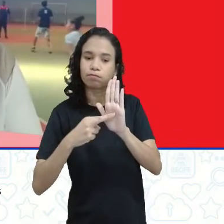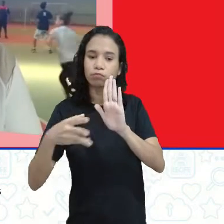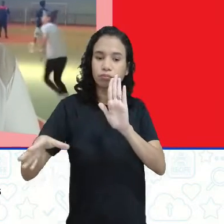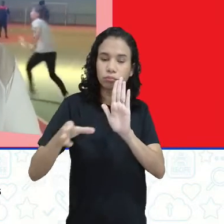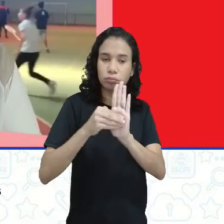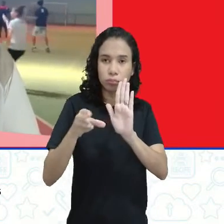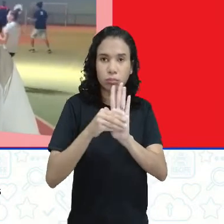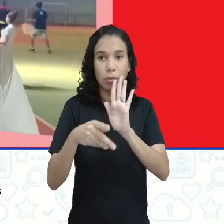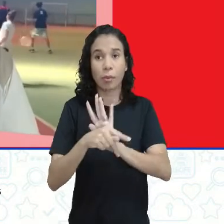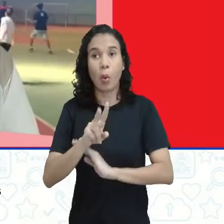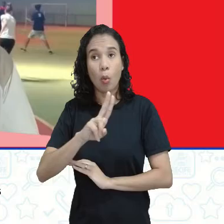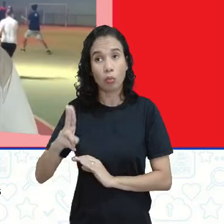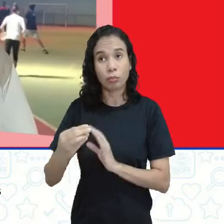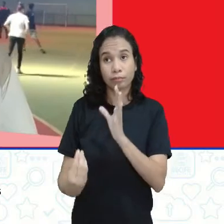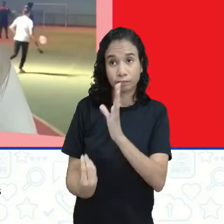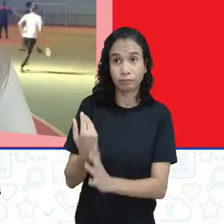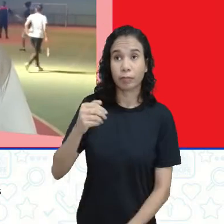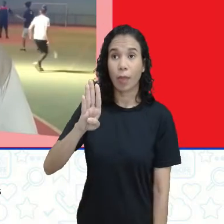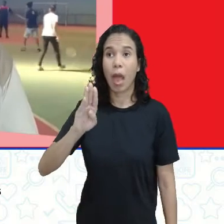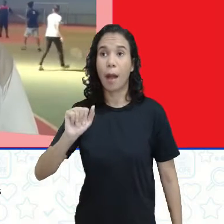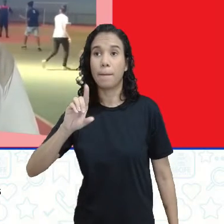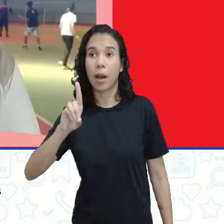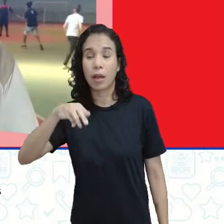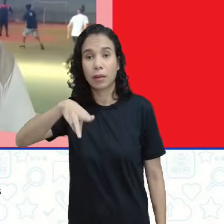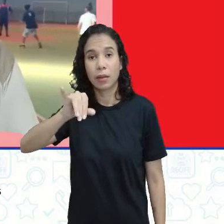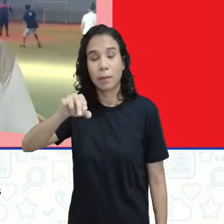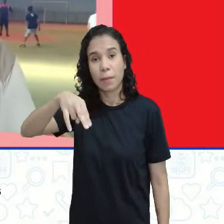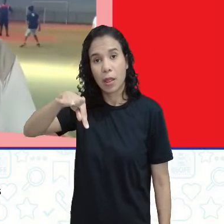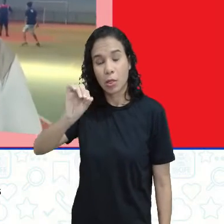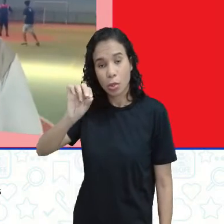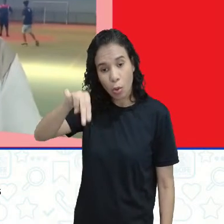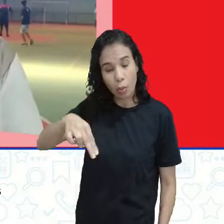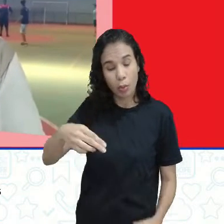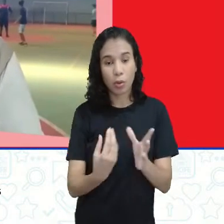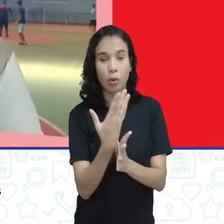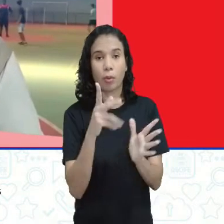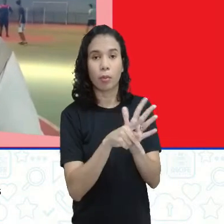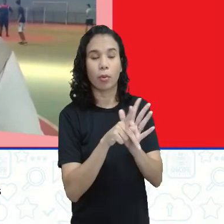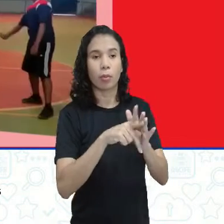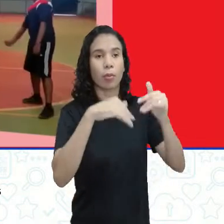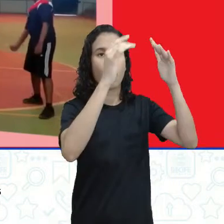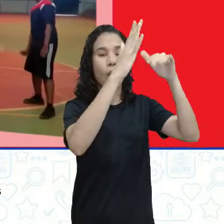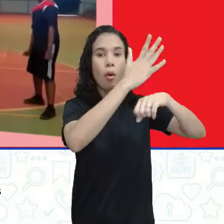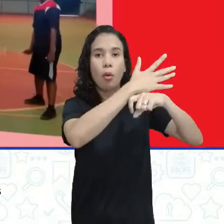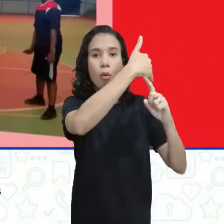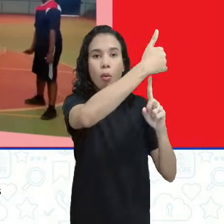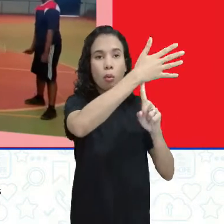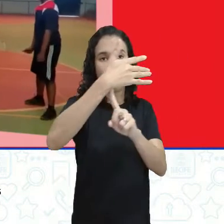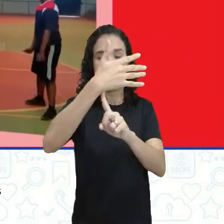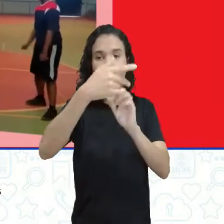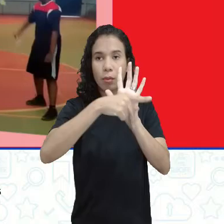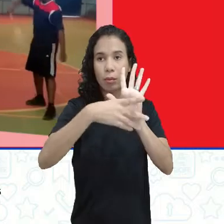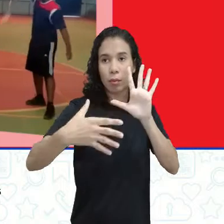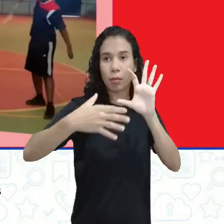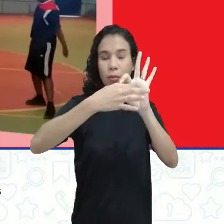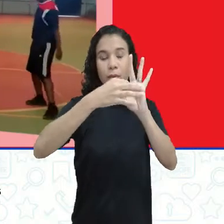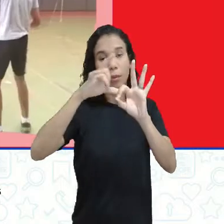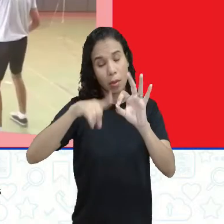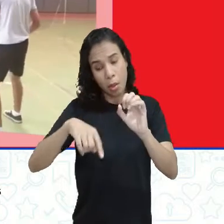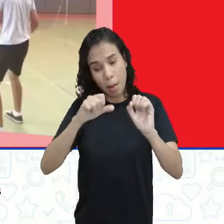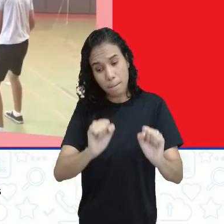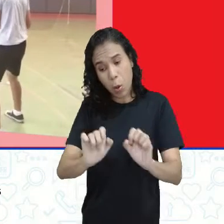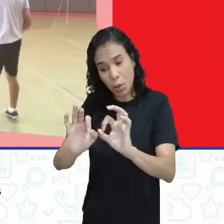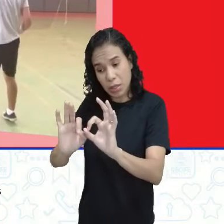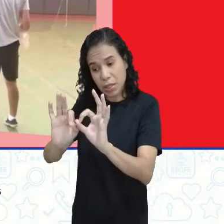nome badminton surgiu por causa de um palácio chamado Casa de Badminton. Os jogos são em simples e em duplas.